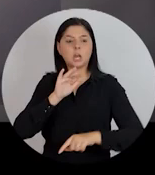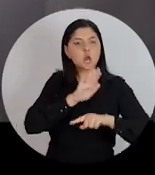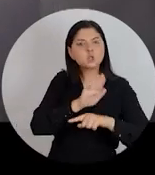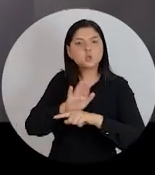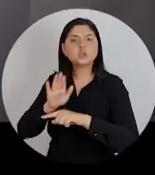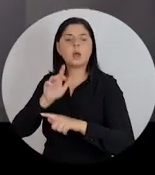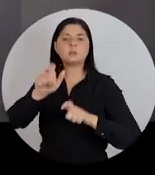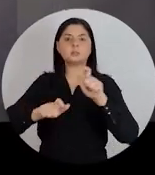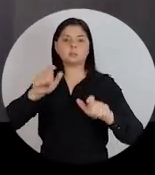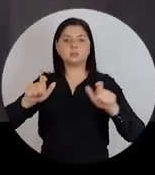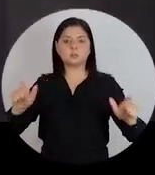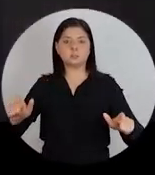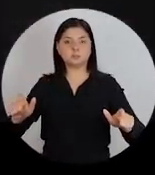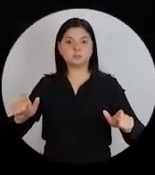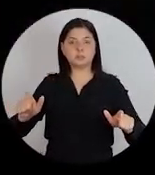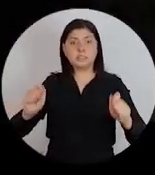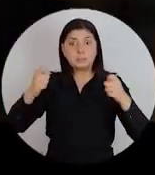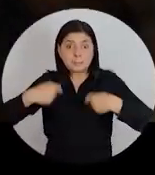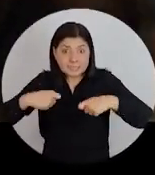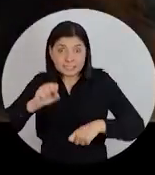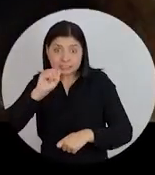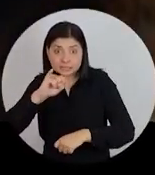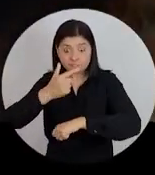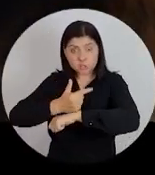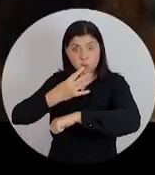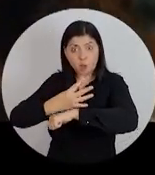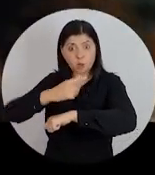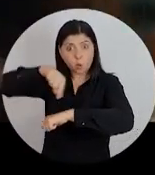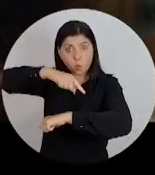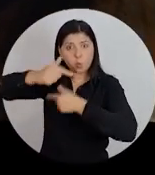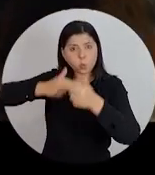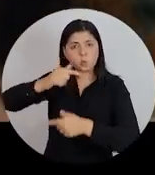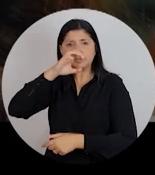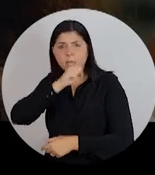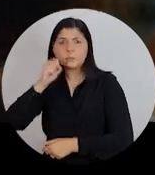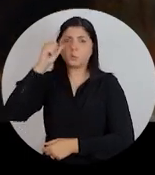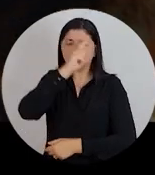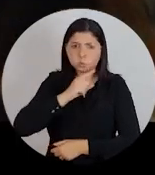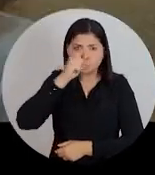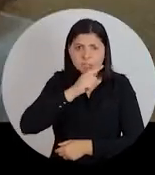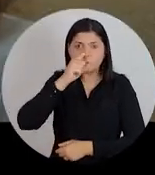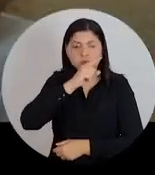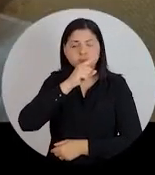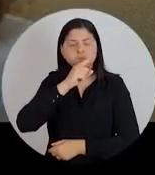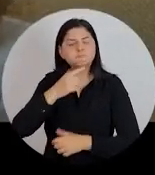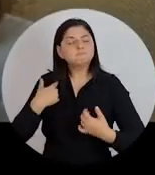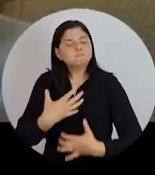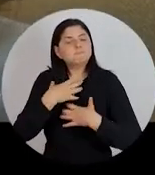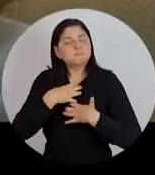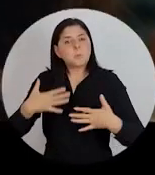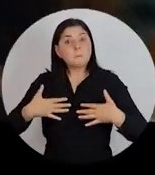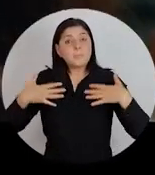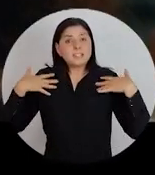ajudar as pessoas. Se tiver que trabalhar 24 horas, tiver que trabalhar fora de semana, sábado, domingo, ele faz aquilo